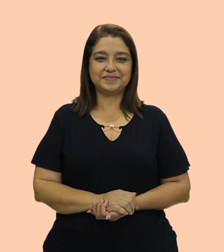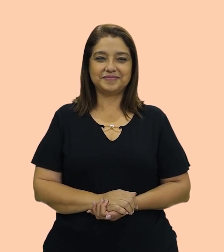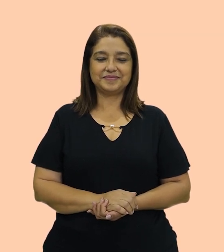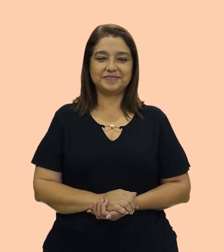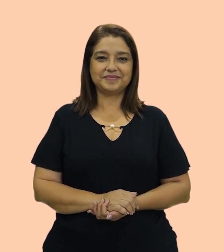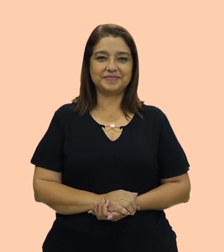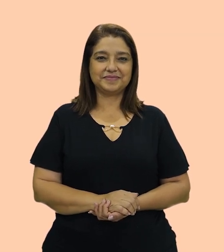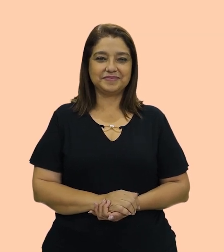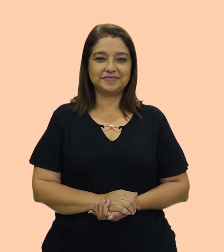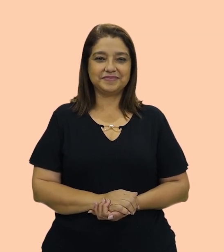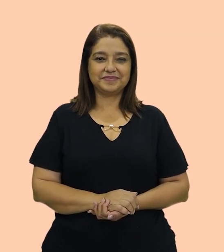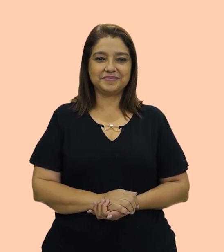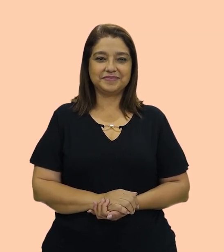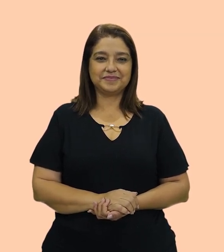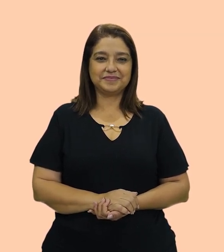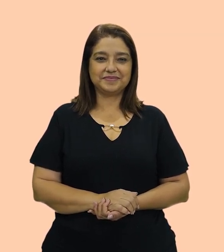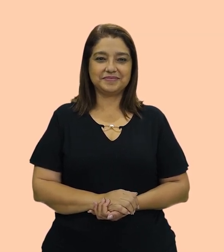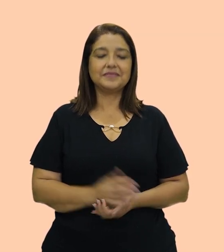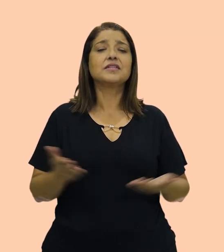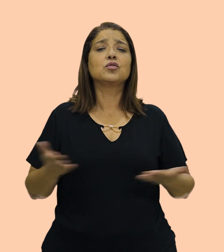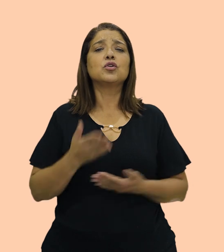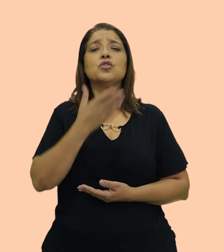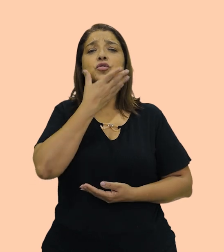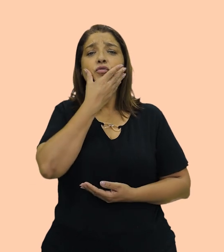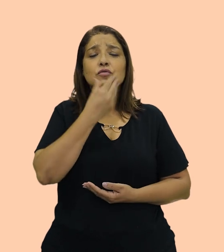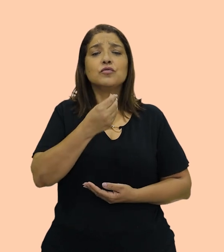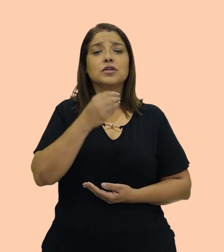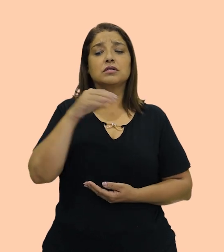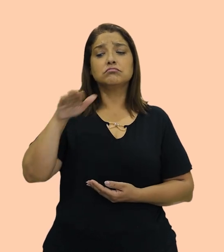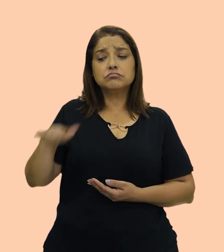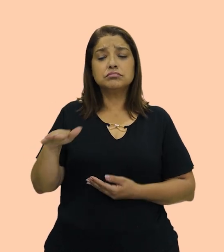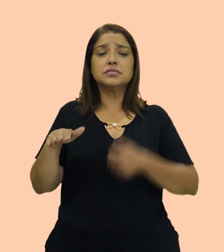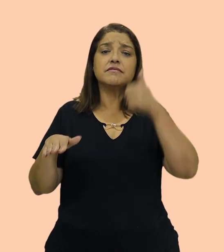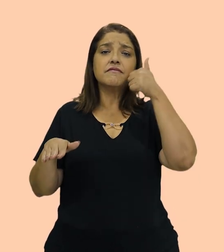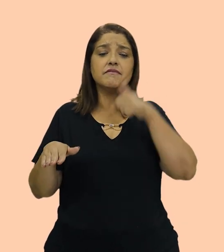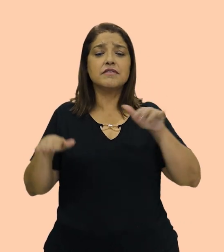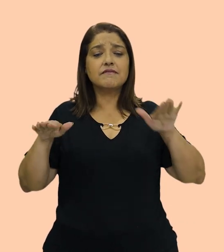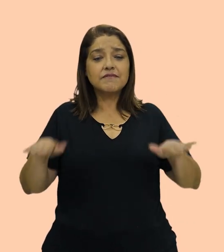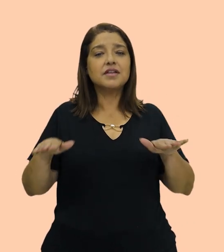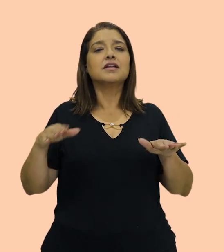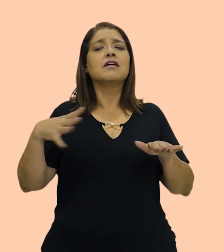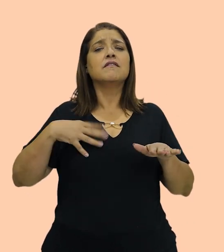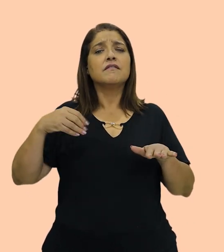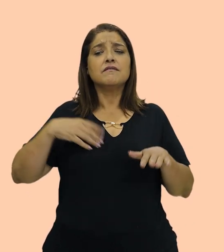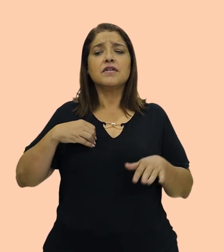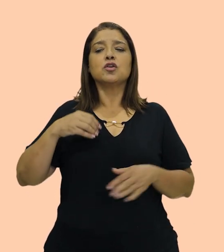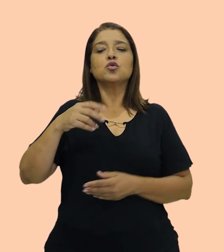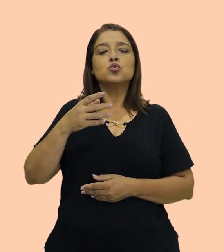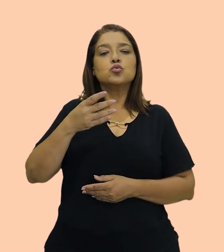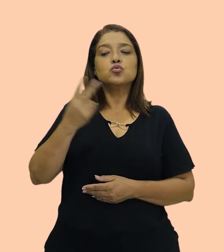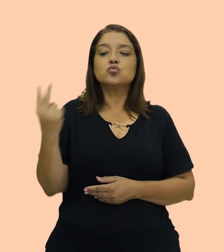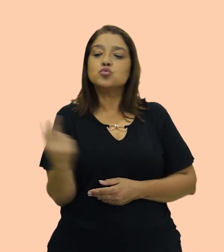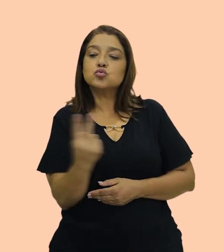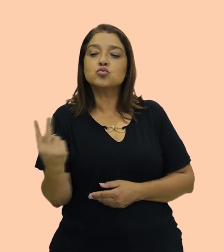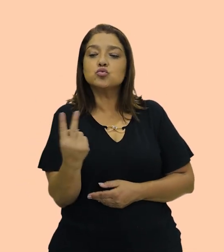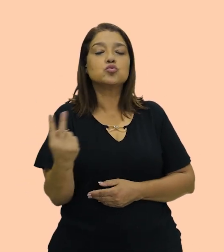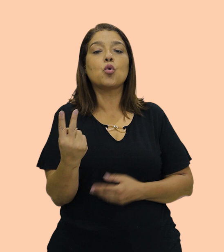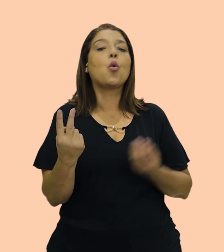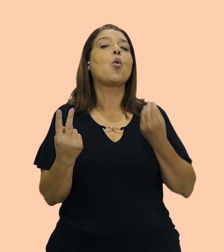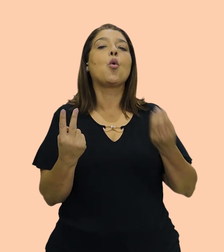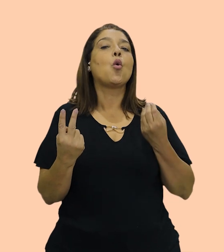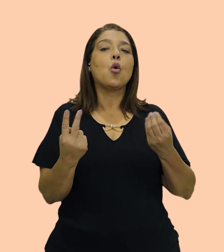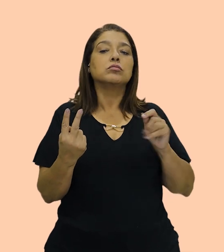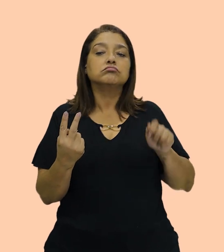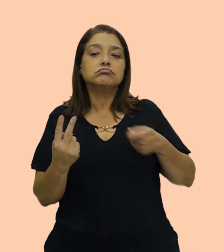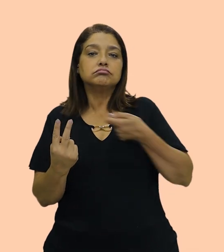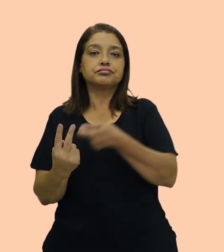quando é o filho e a filha? Quando é pra gente falar filhos, né? No geral. Sem especificar o gênero.